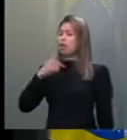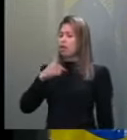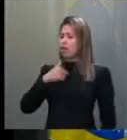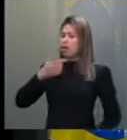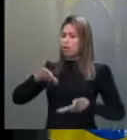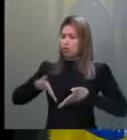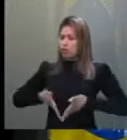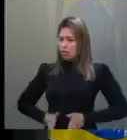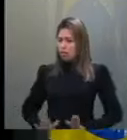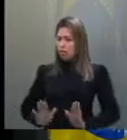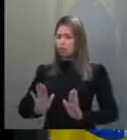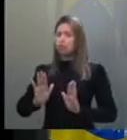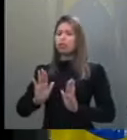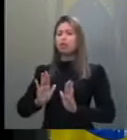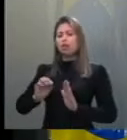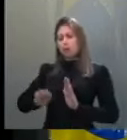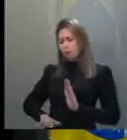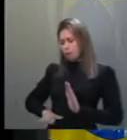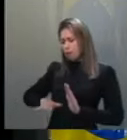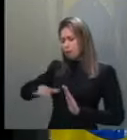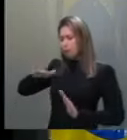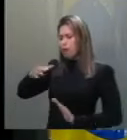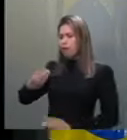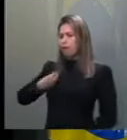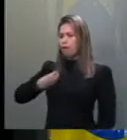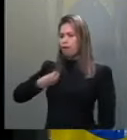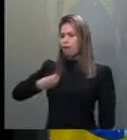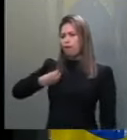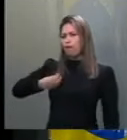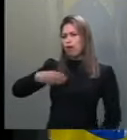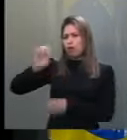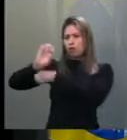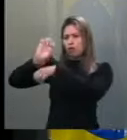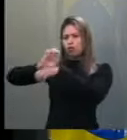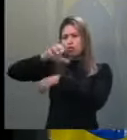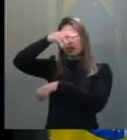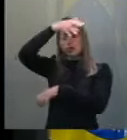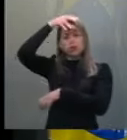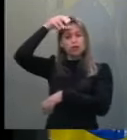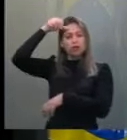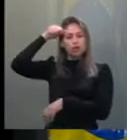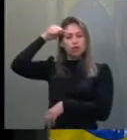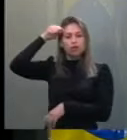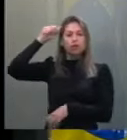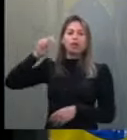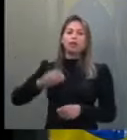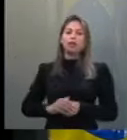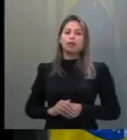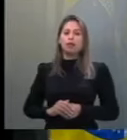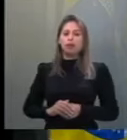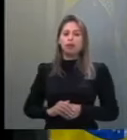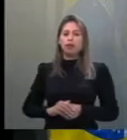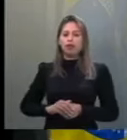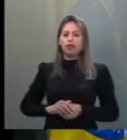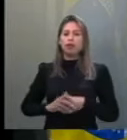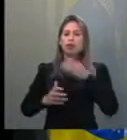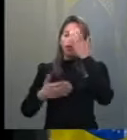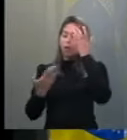me criei no Acre. Hoje, o povo acreano acordou